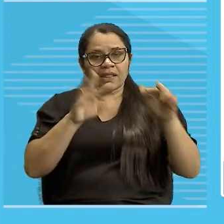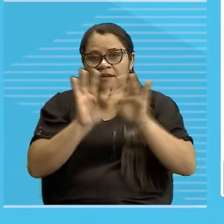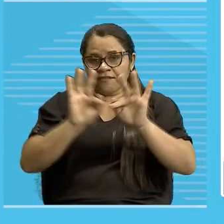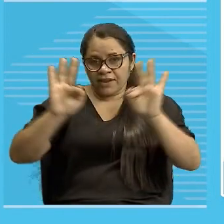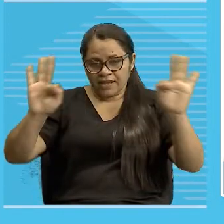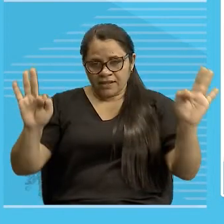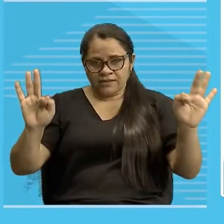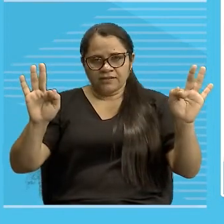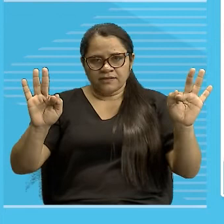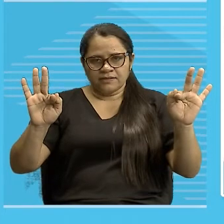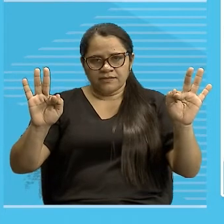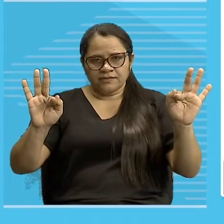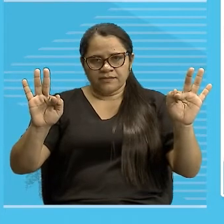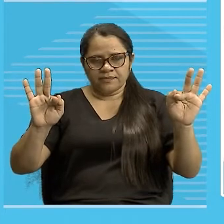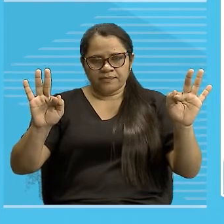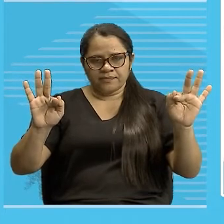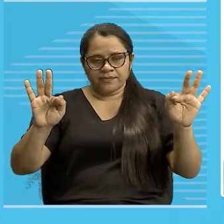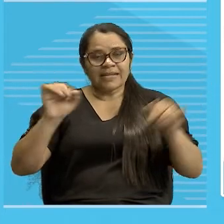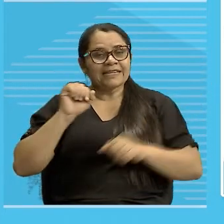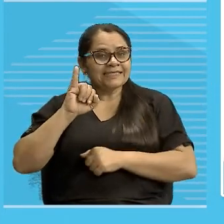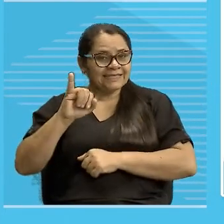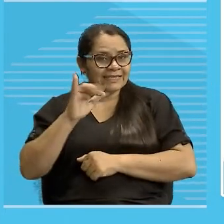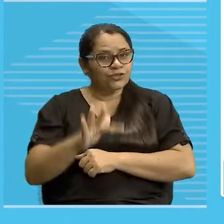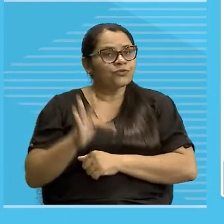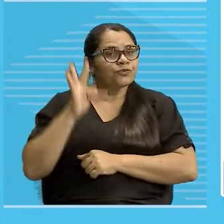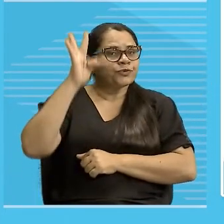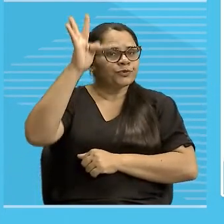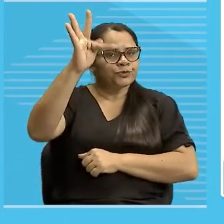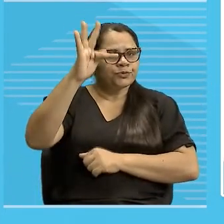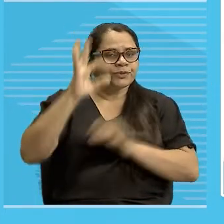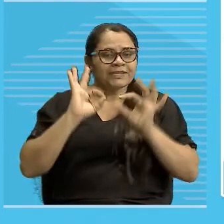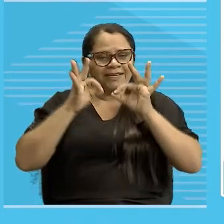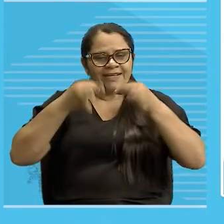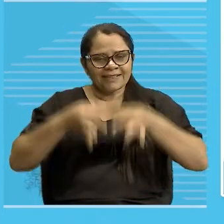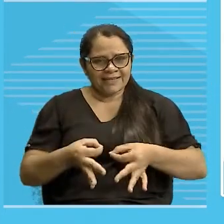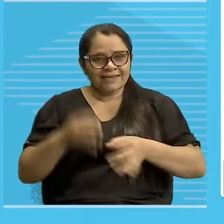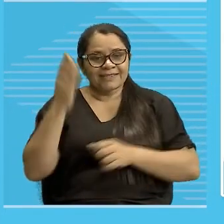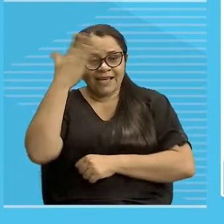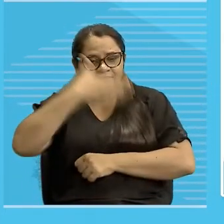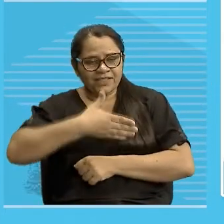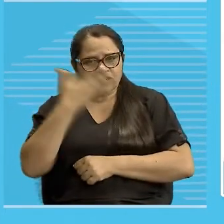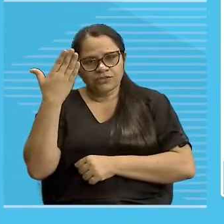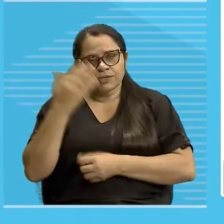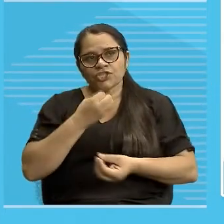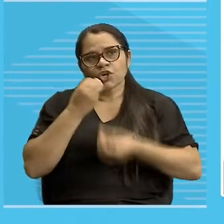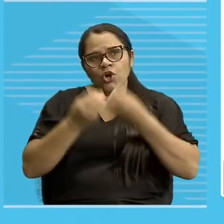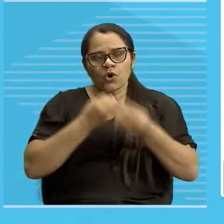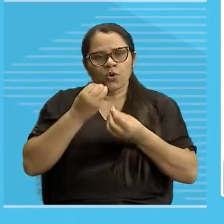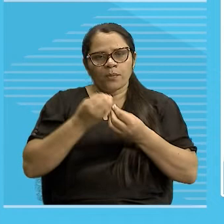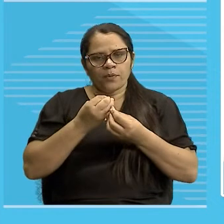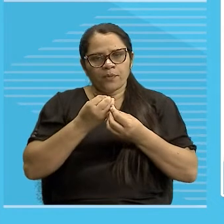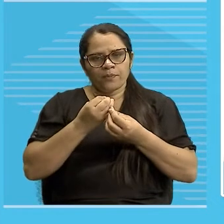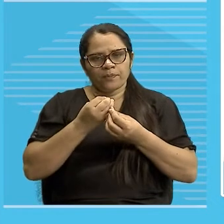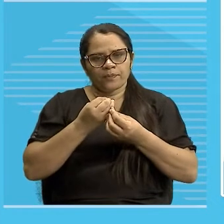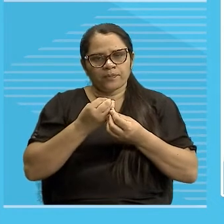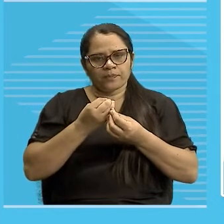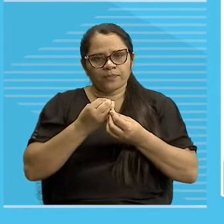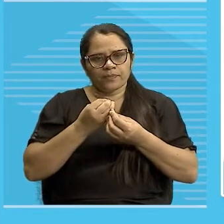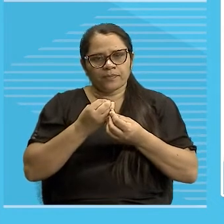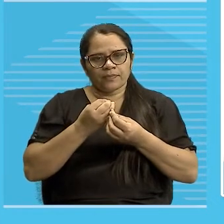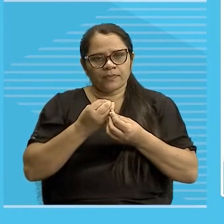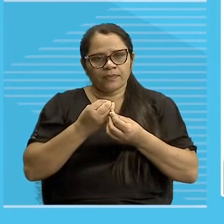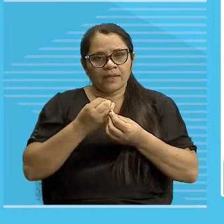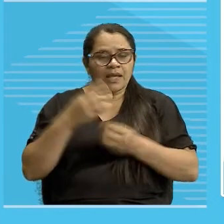ó, se é verbo no futuro, com certeza, é evidentemente, tá, você terá aí